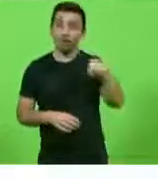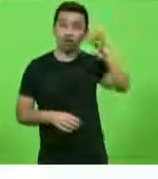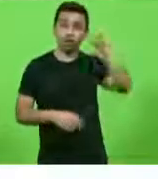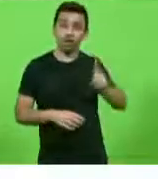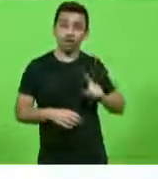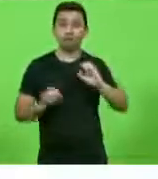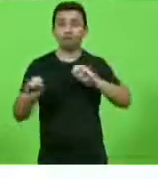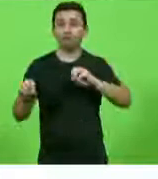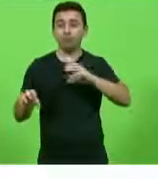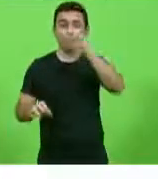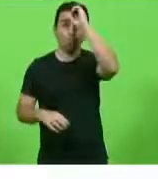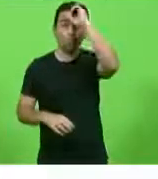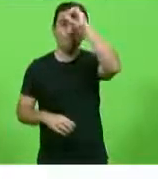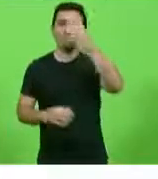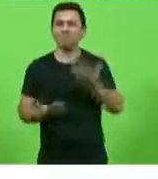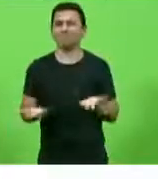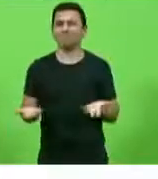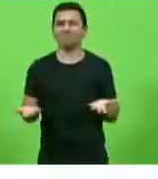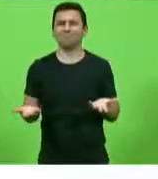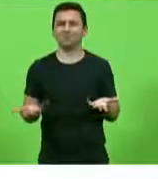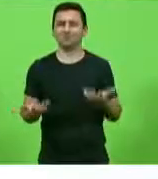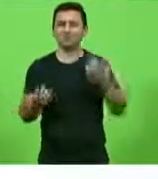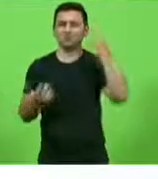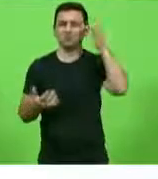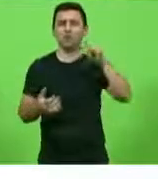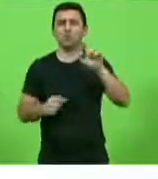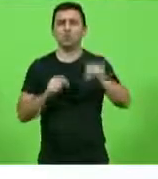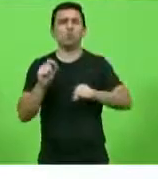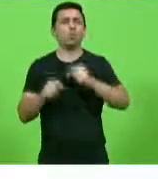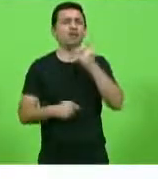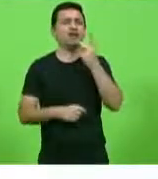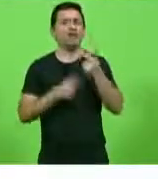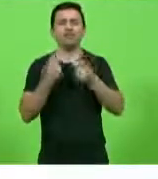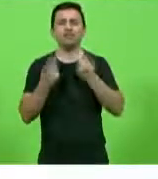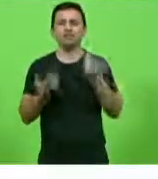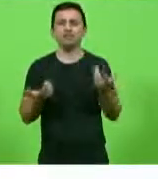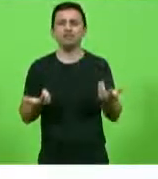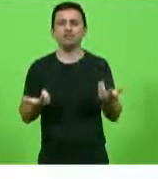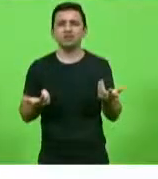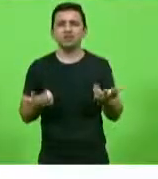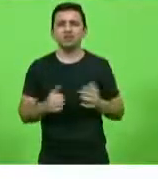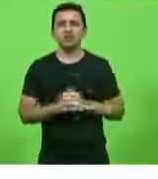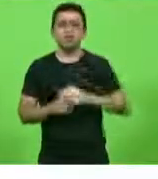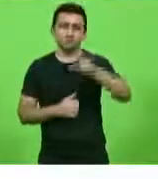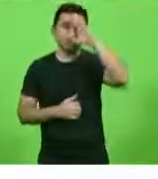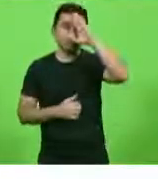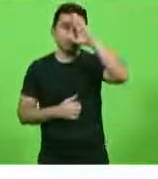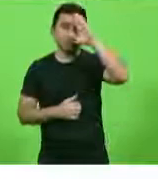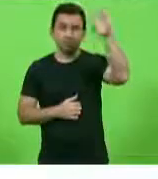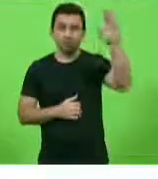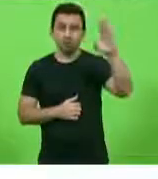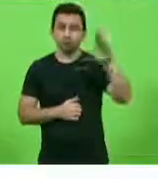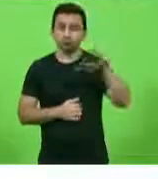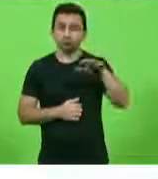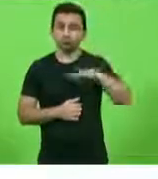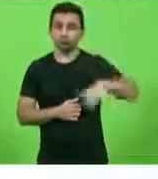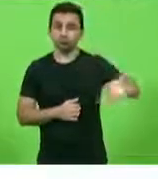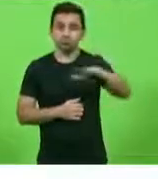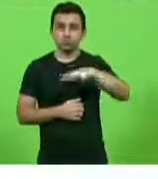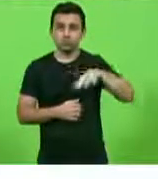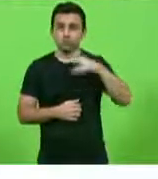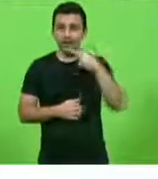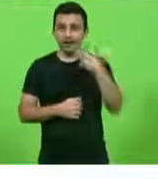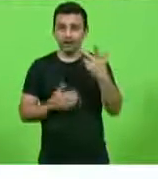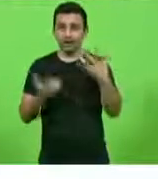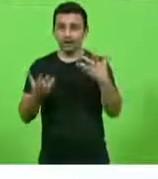exatamente o que querem, o que fazem, o que dizem. e o principal argumento desse pessoal que quer